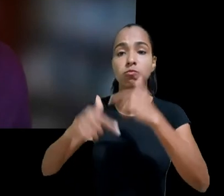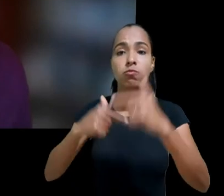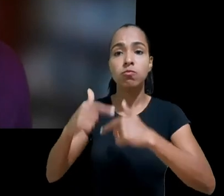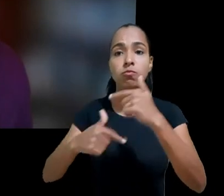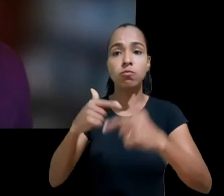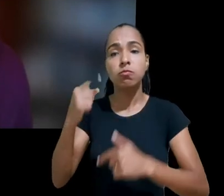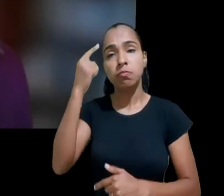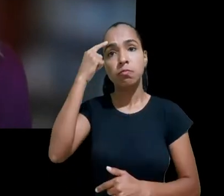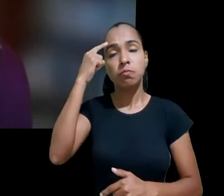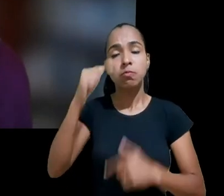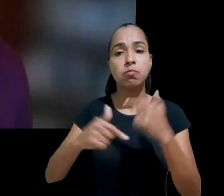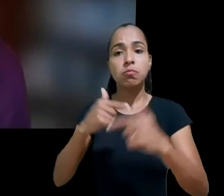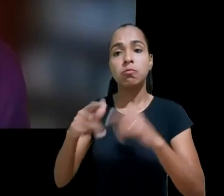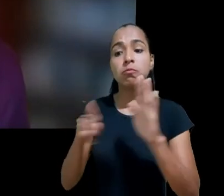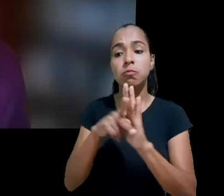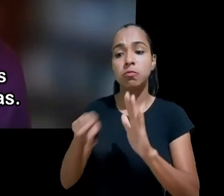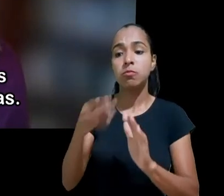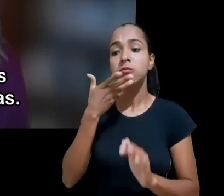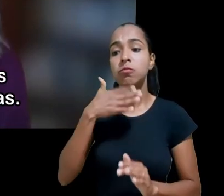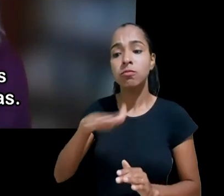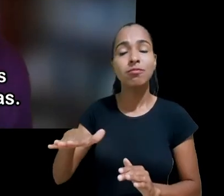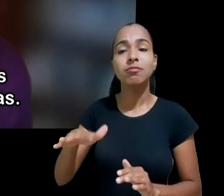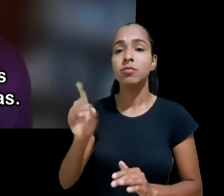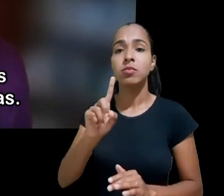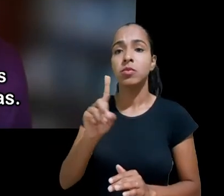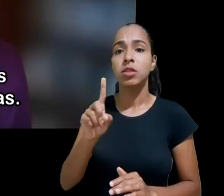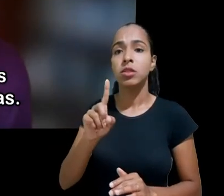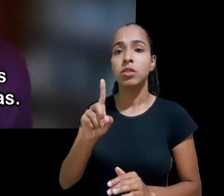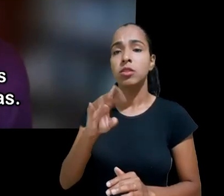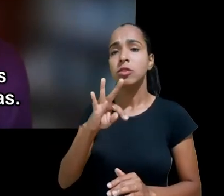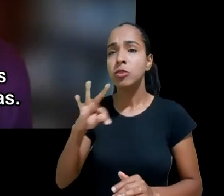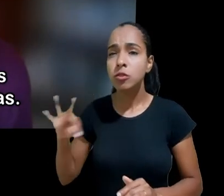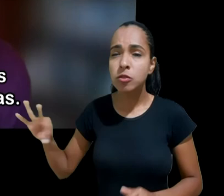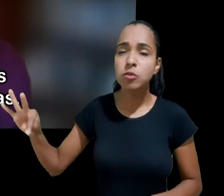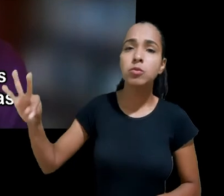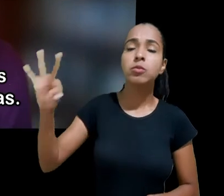ele abrange todos os serviços de provável acesso por crianças